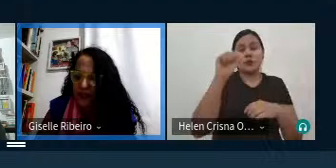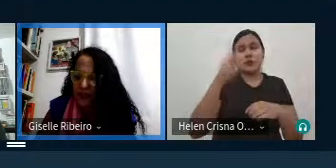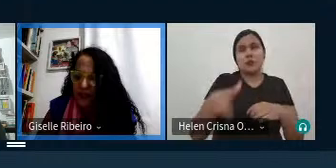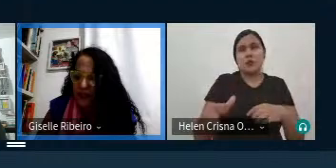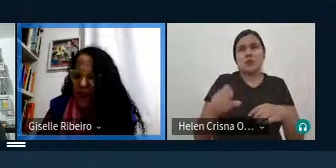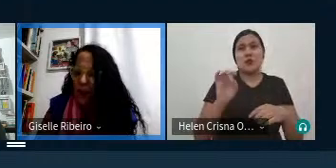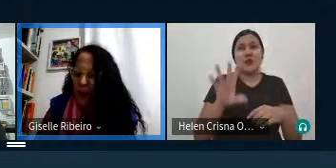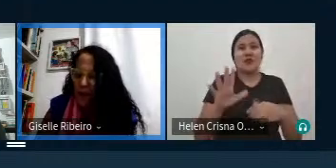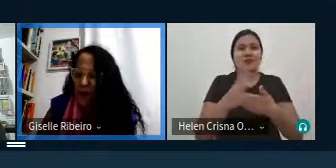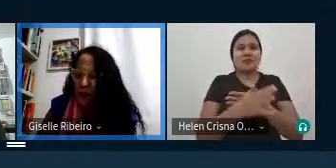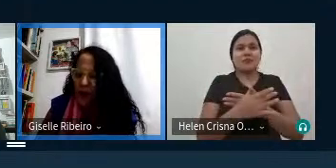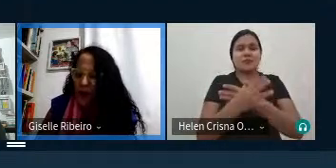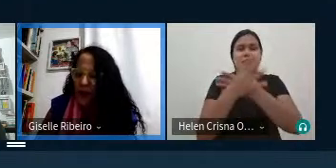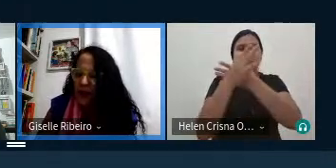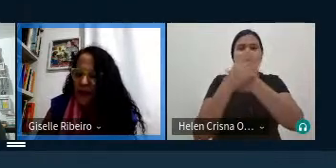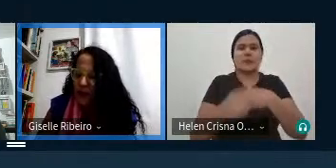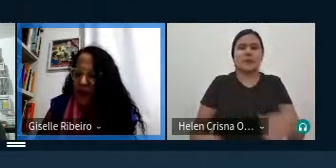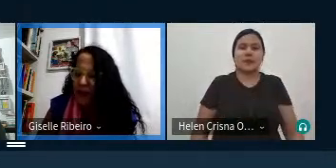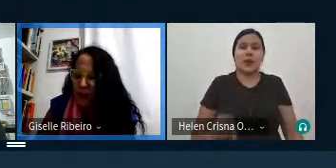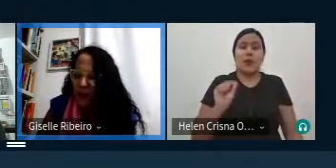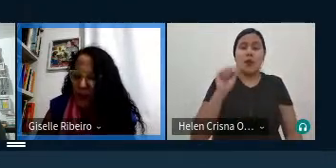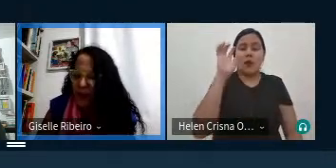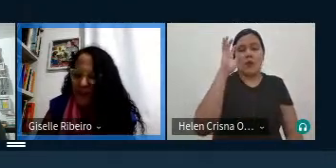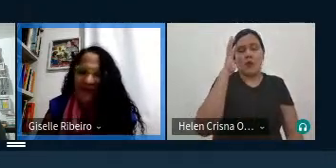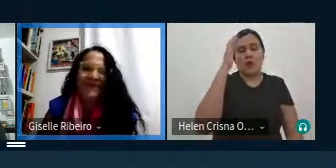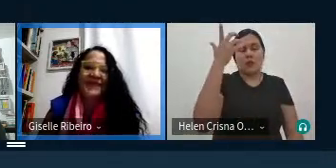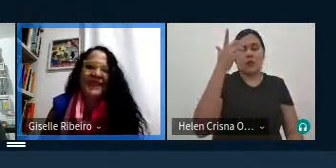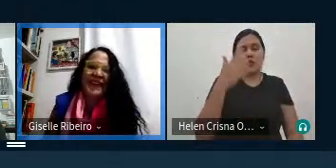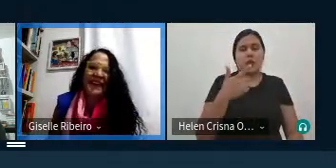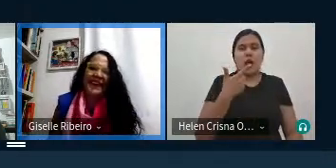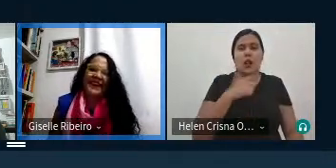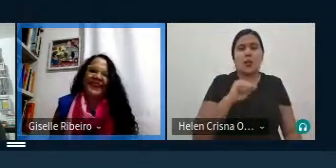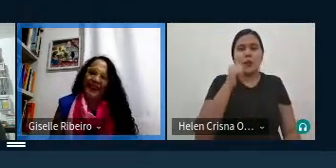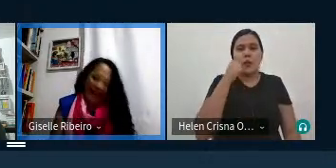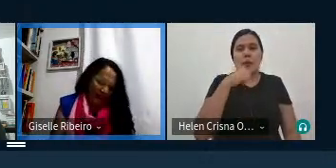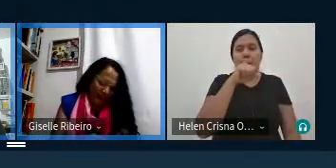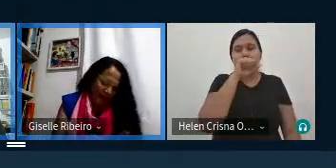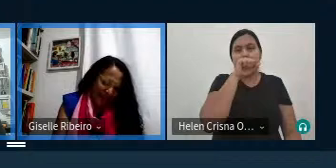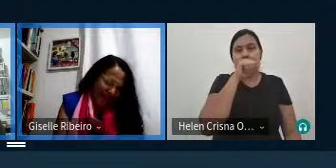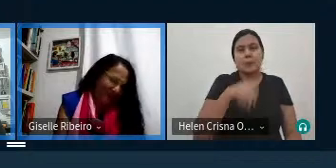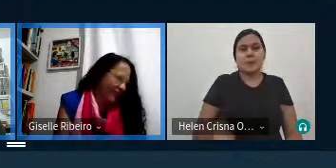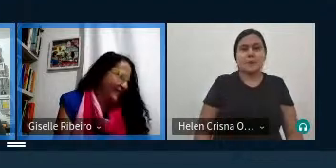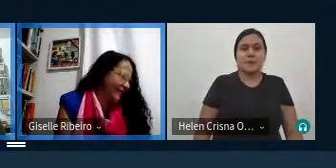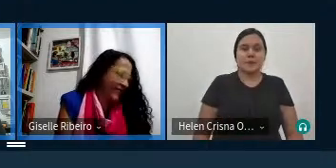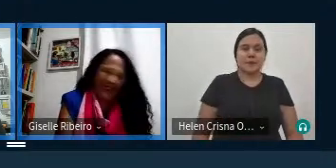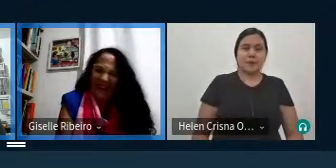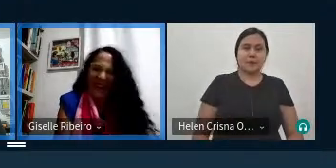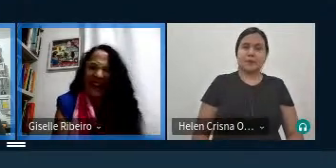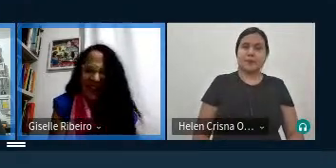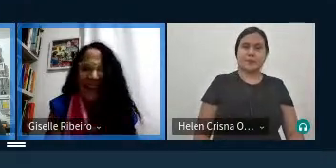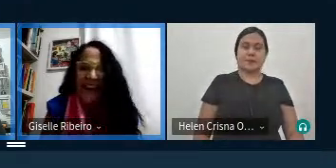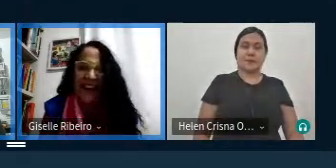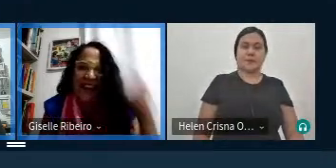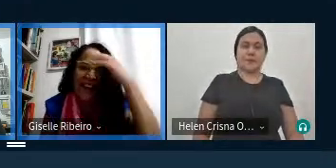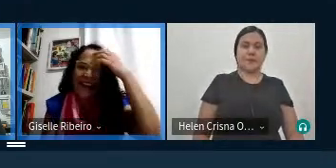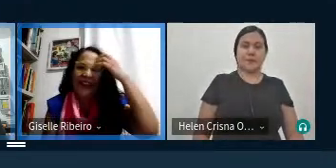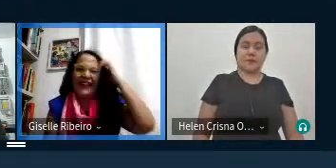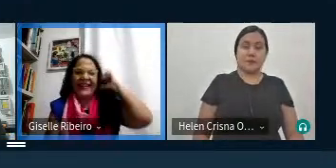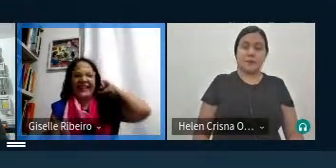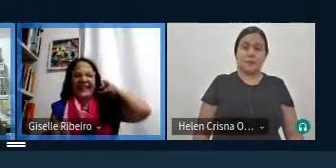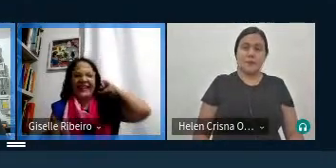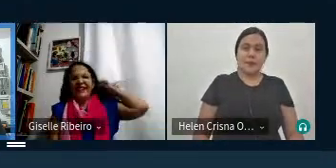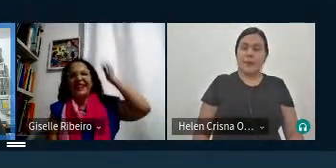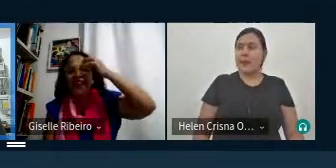pássaros é o que me ocorre sobre língua mãe acho fantástico isso não é?